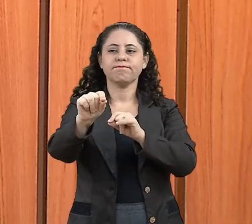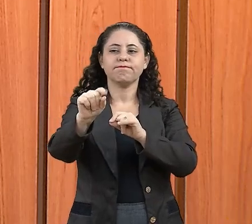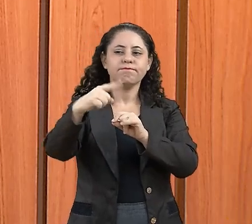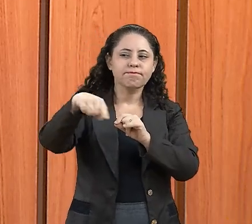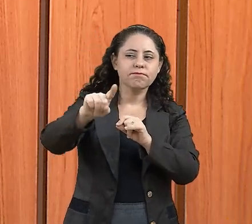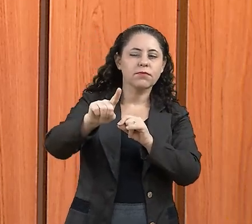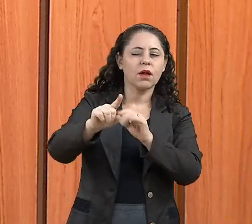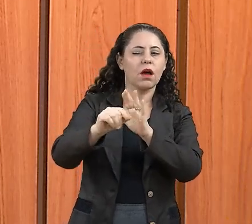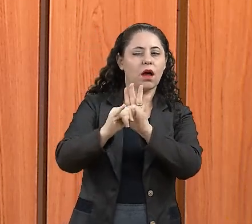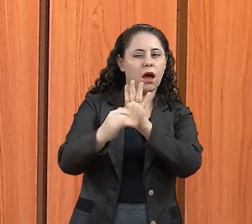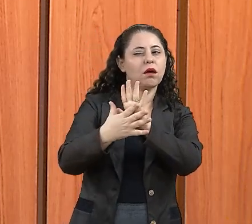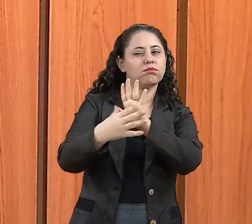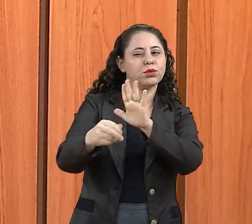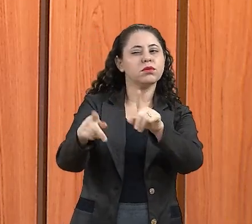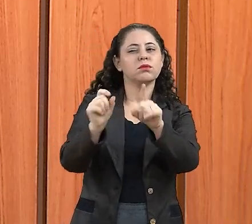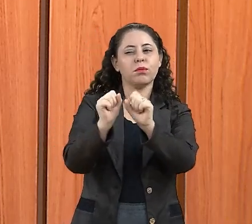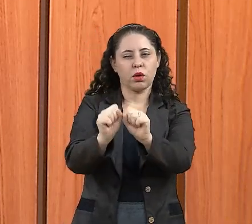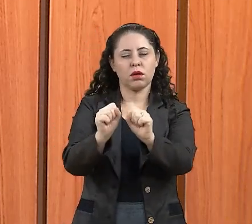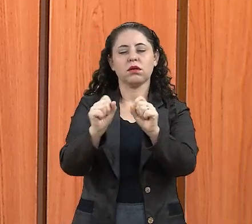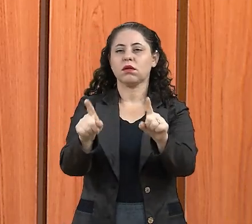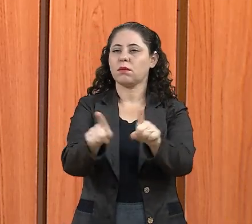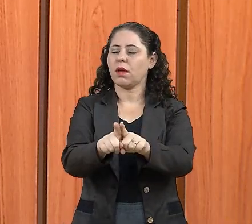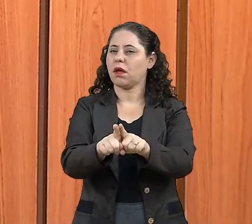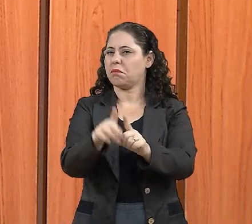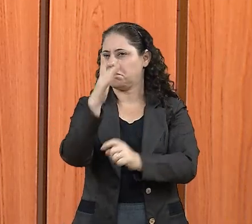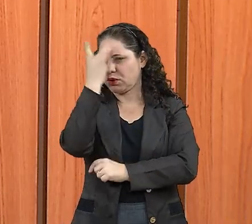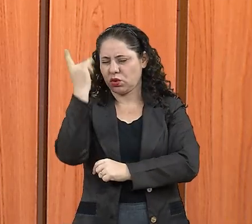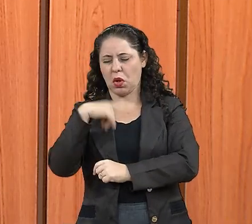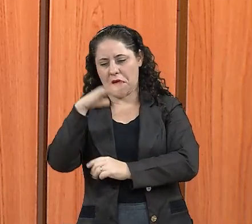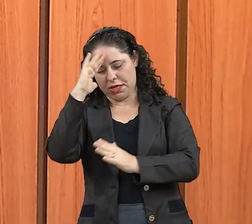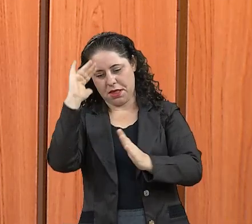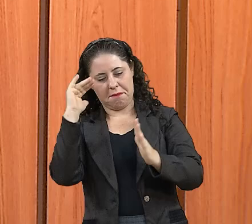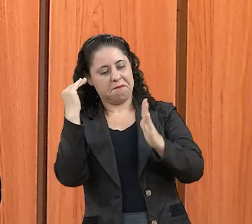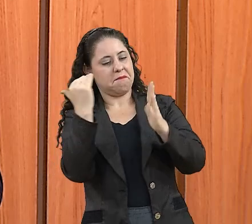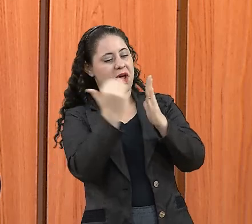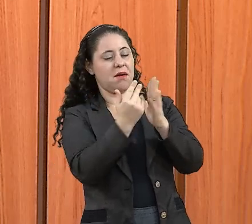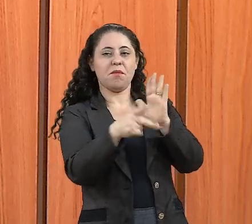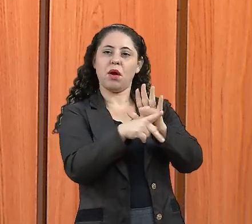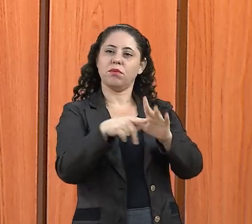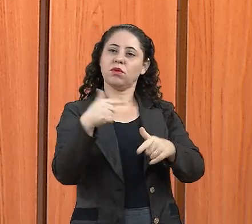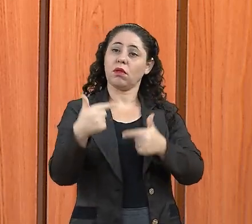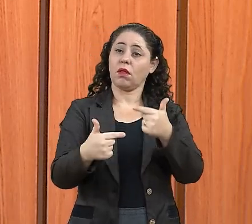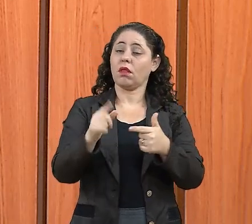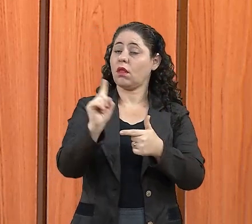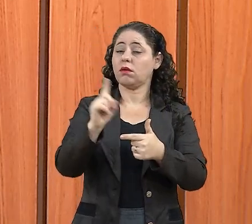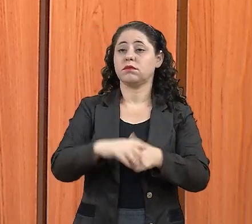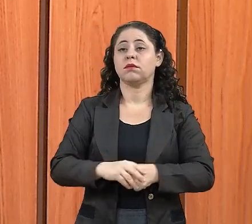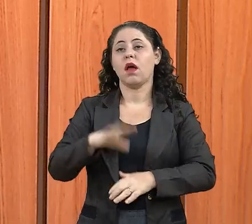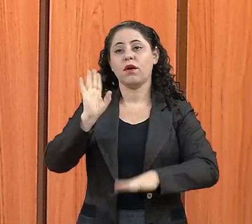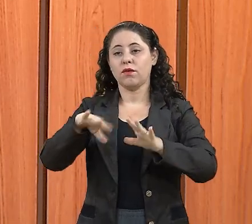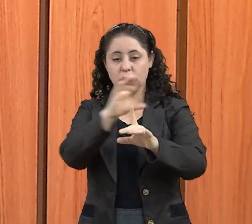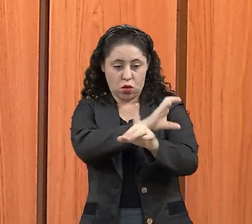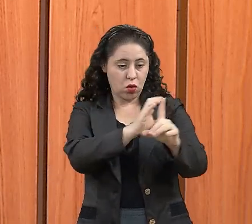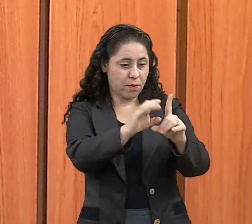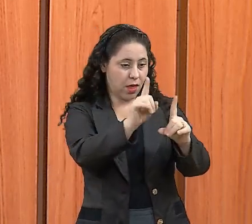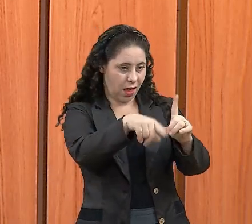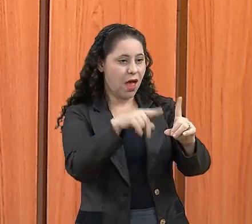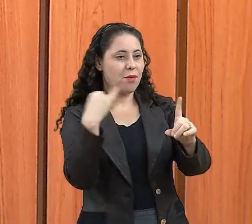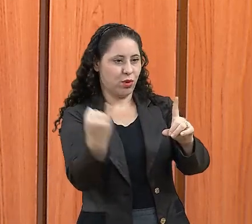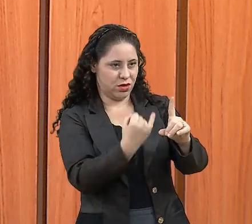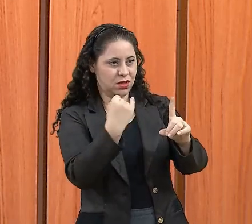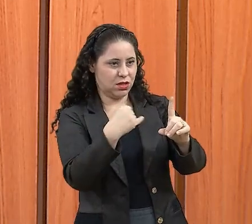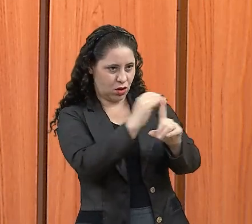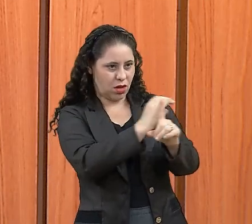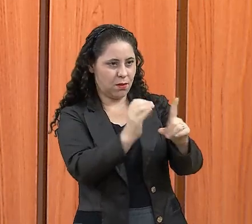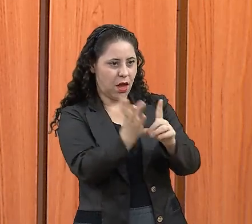exemplos, né? São pessoas que não é só um reconhecimento aqui do parlamento, mas muitas vezes da comunidade, né? Que eles